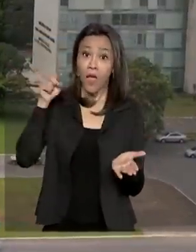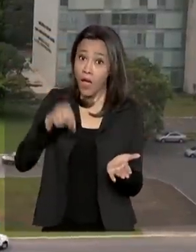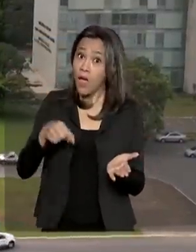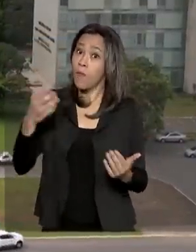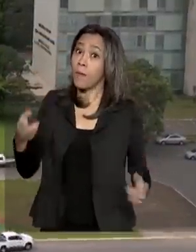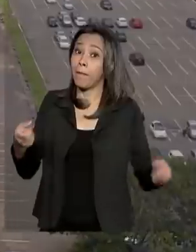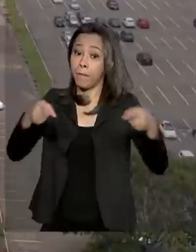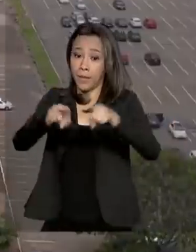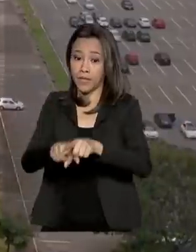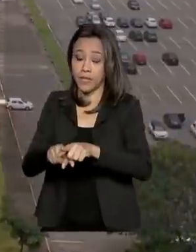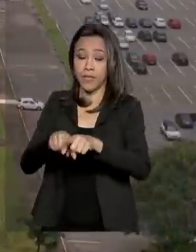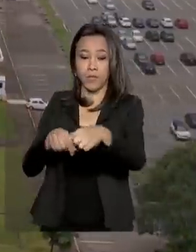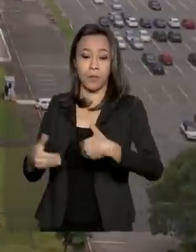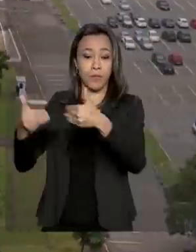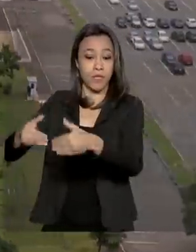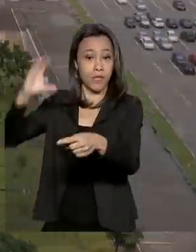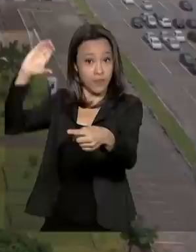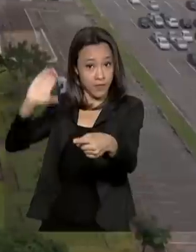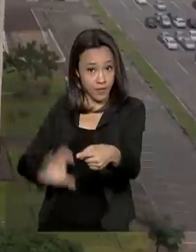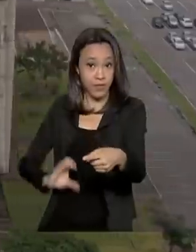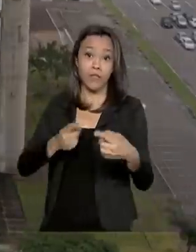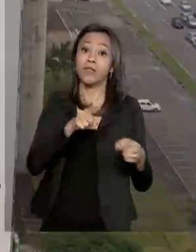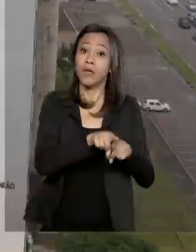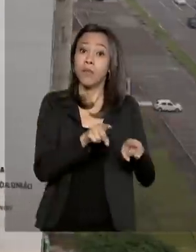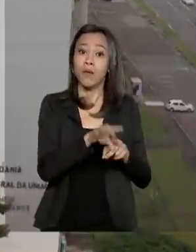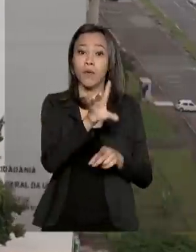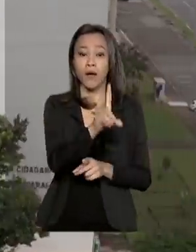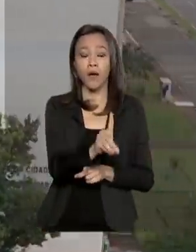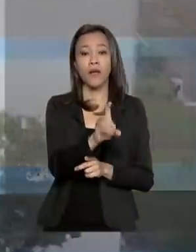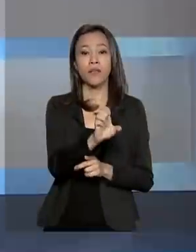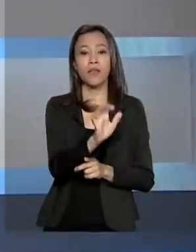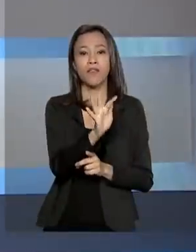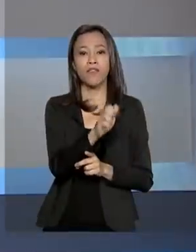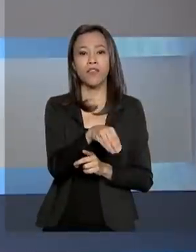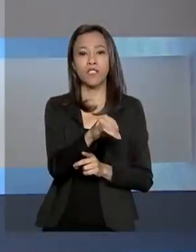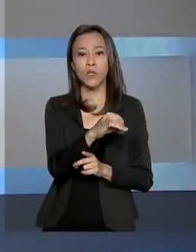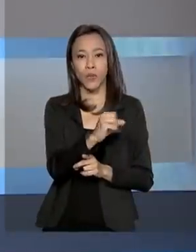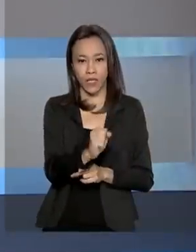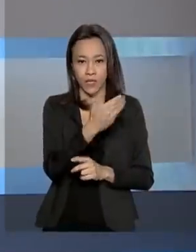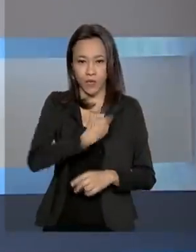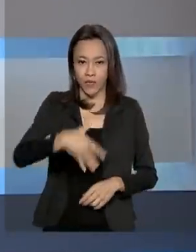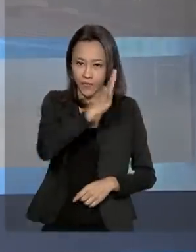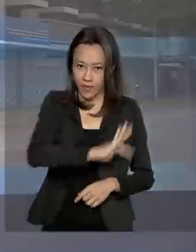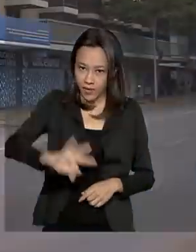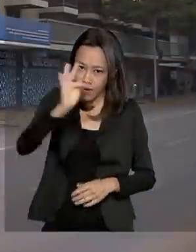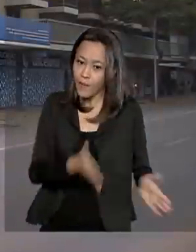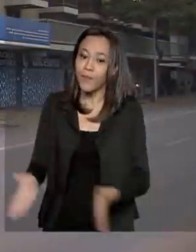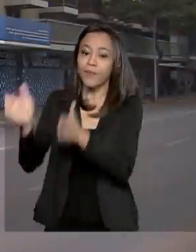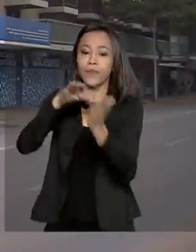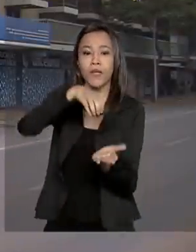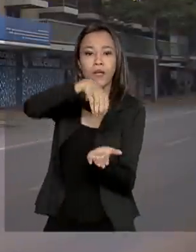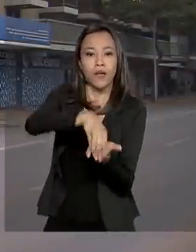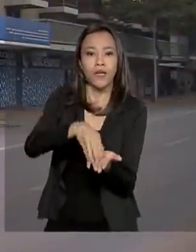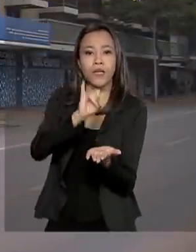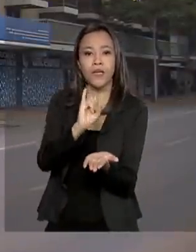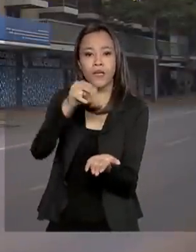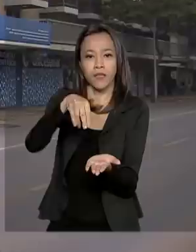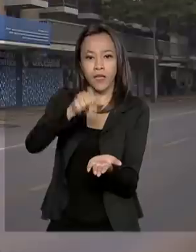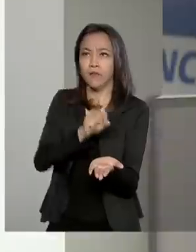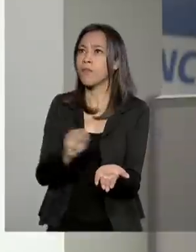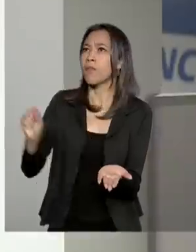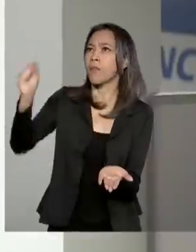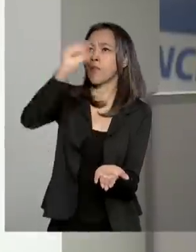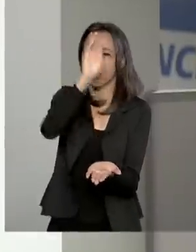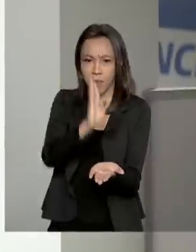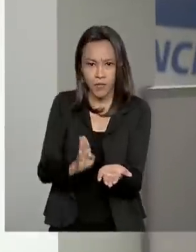parceria do Ministério da Cidadania com a Defensoria Pública da União. Veja também, agências da Previdência Social de todo